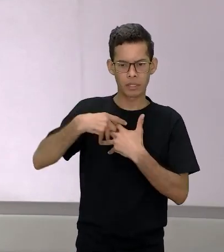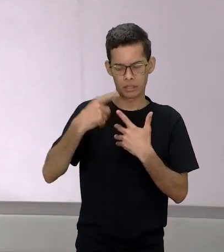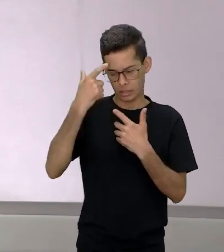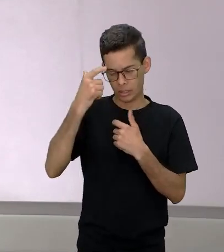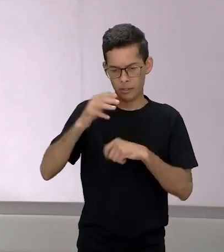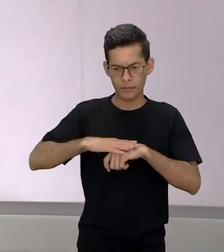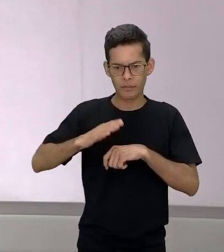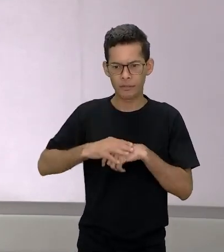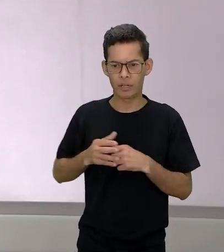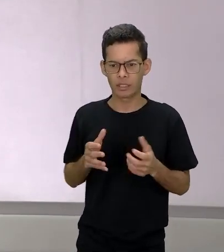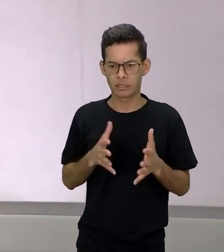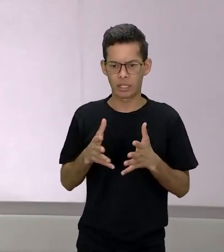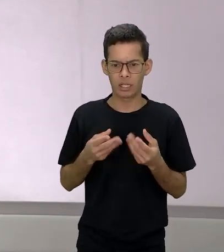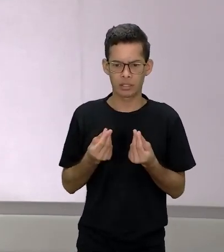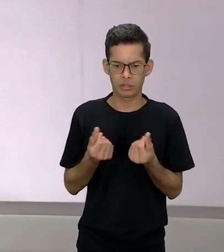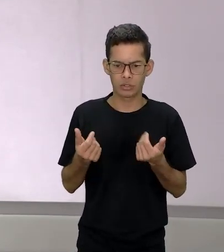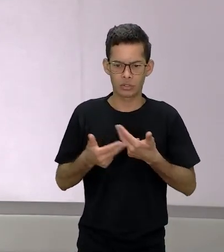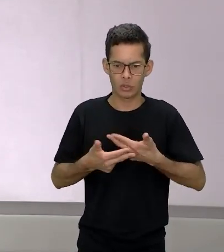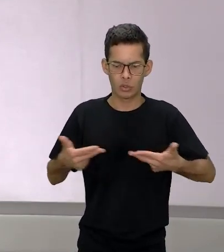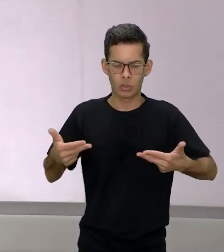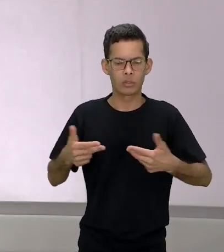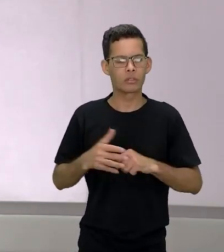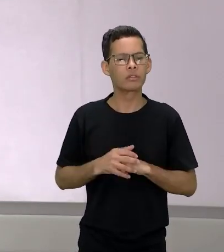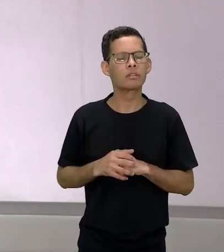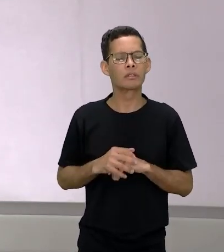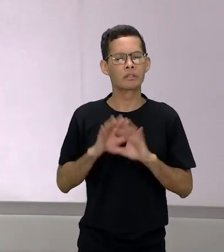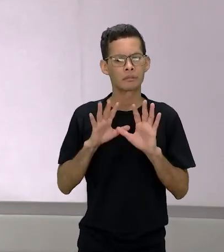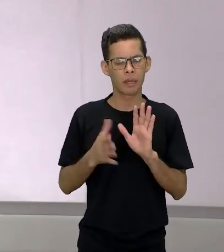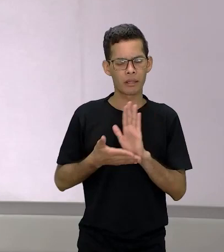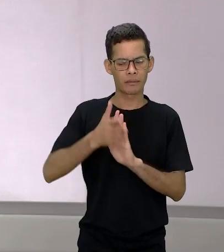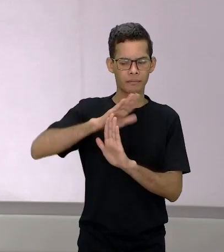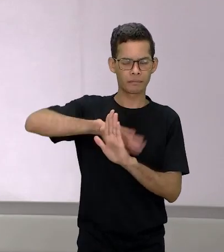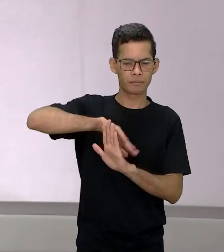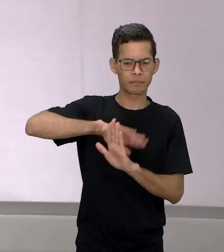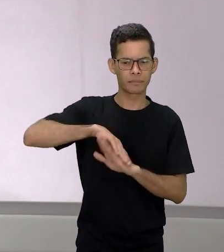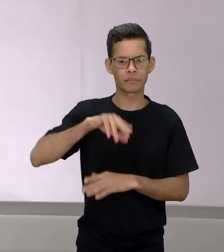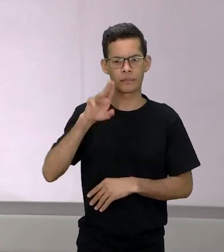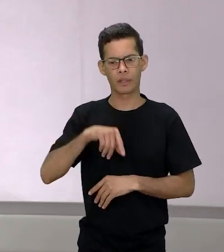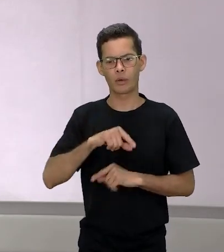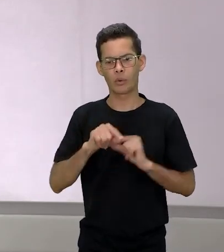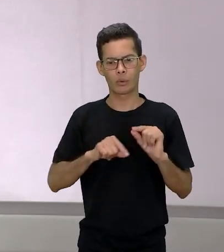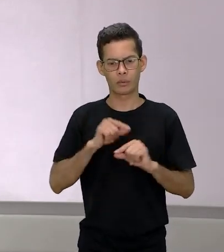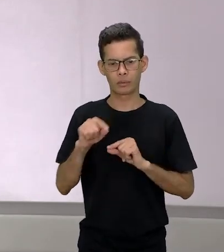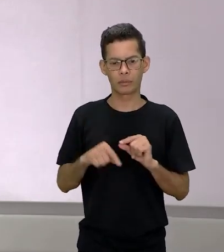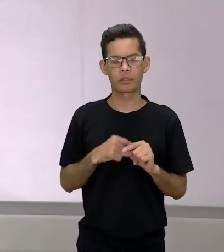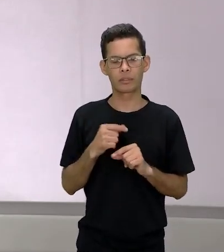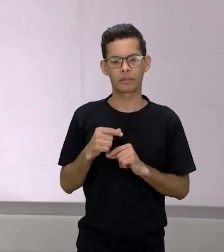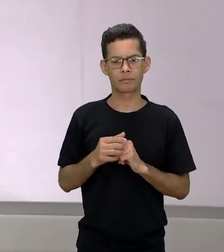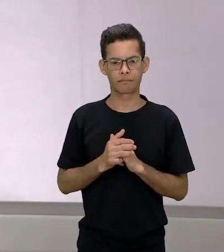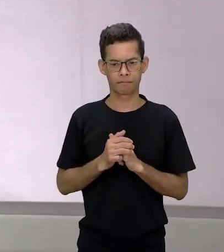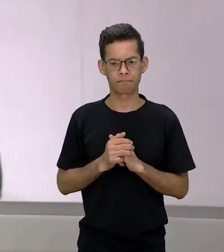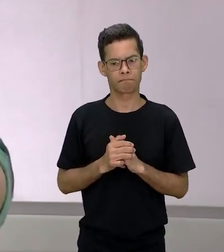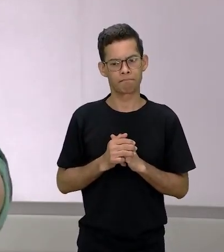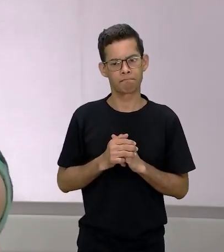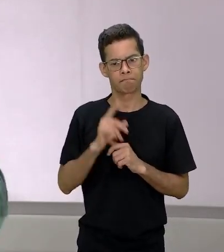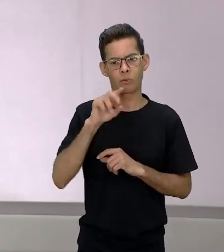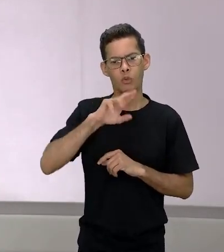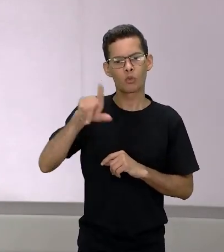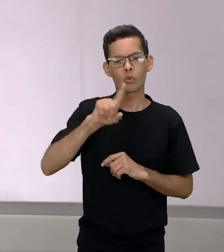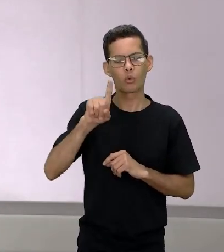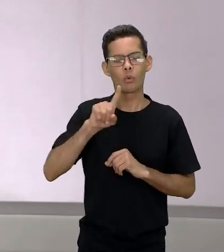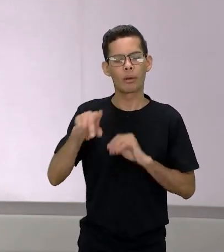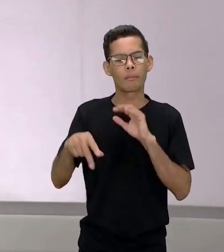no meu entendimento aqui existe uma metáfora para que ela seja não só